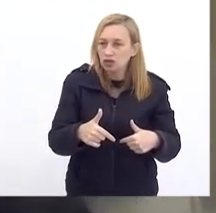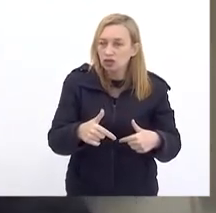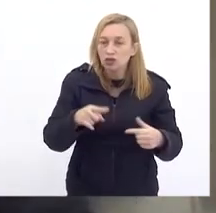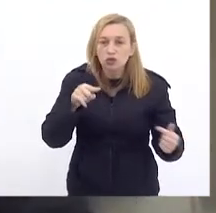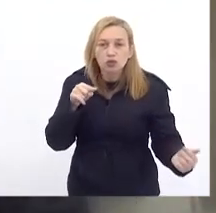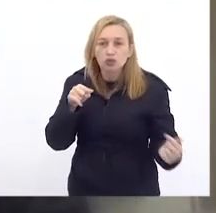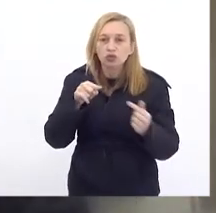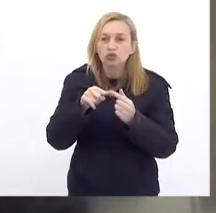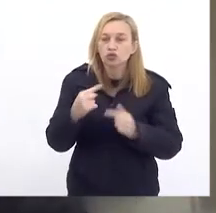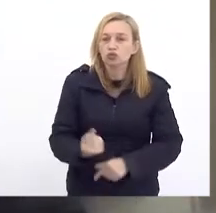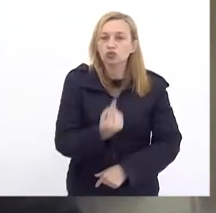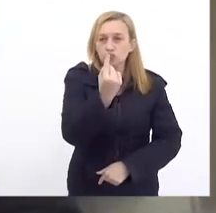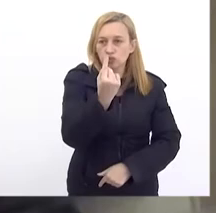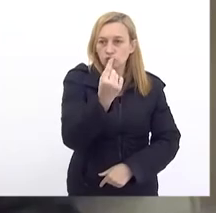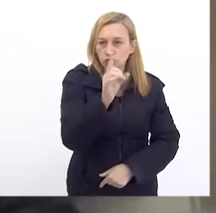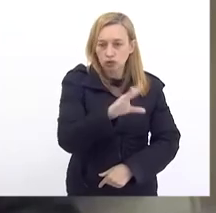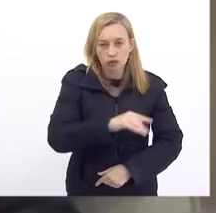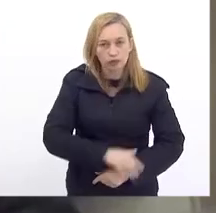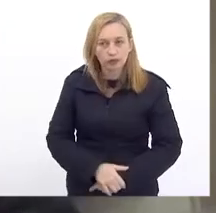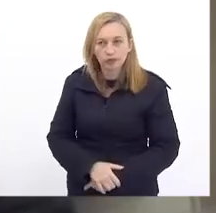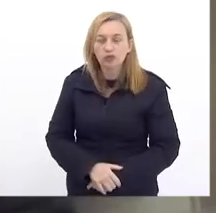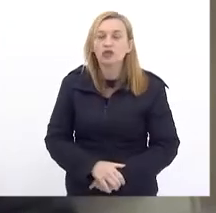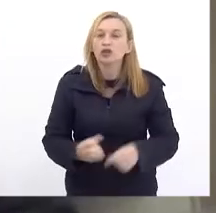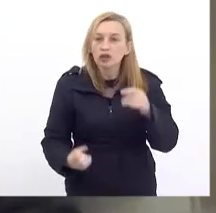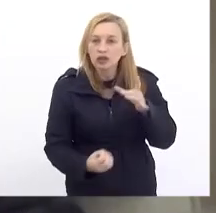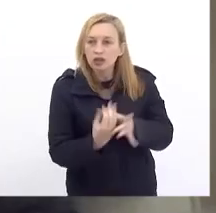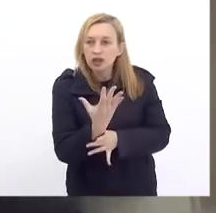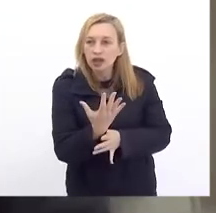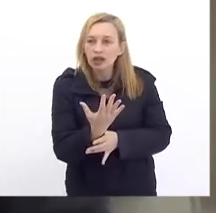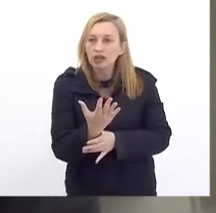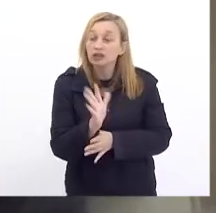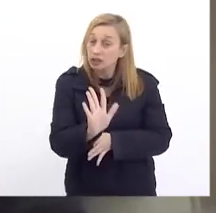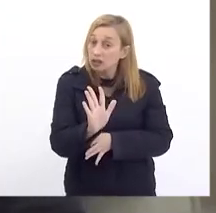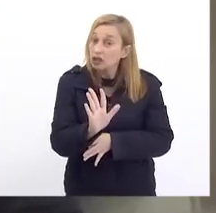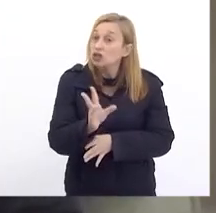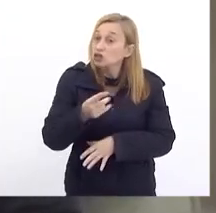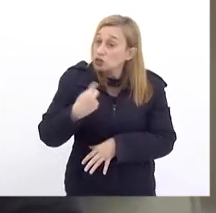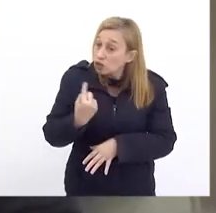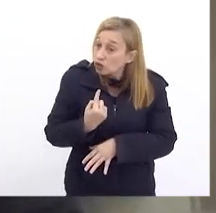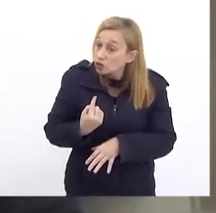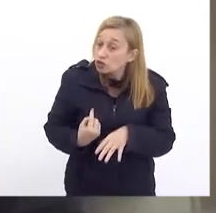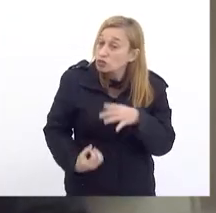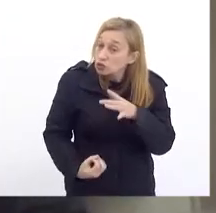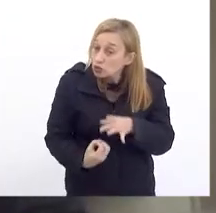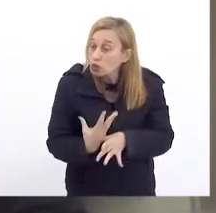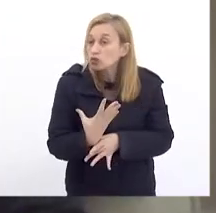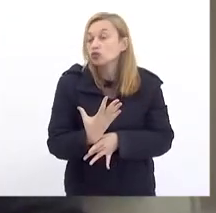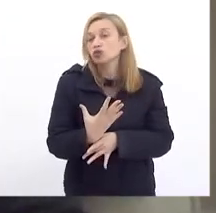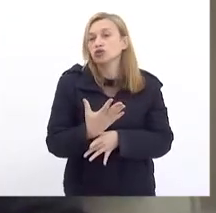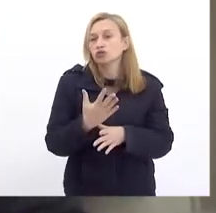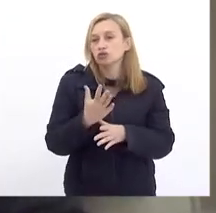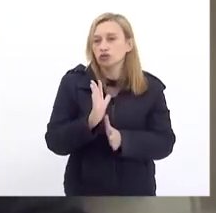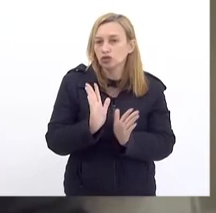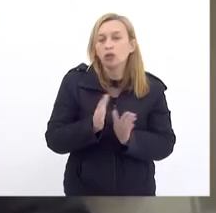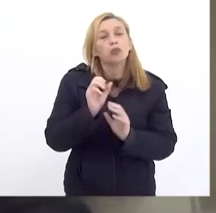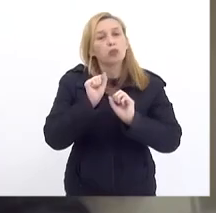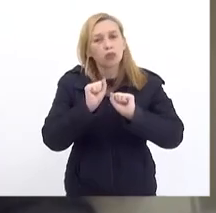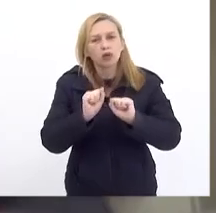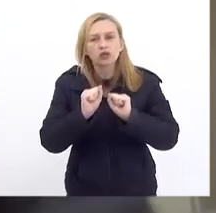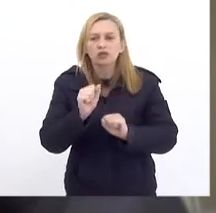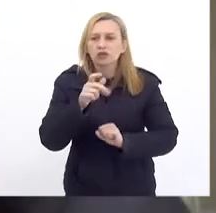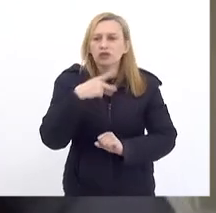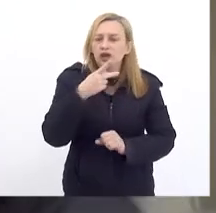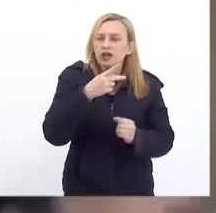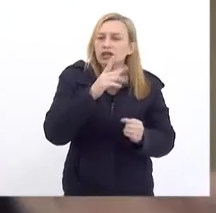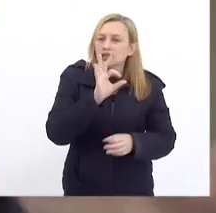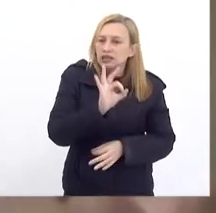objetivo Comum Isso foi Construído Aliás Isso está Sendo construído E podemos dizer Que